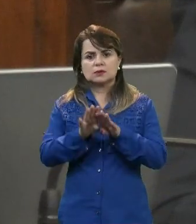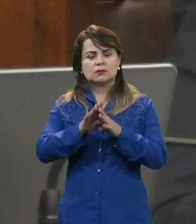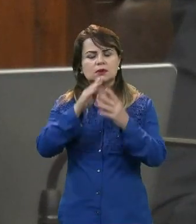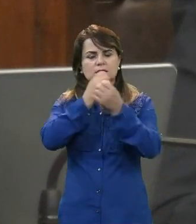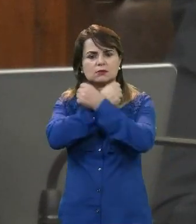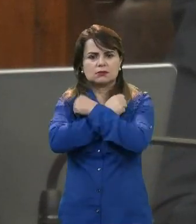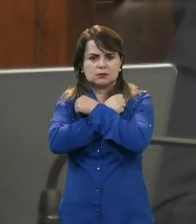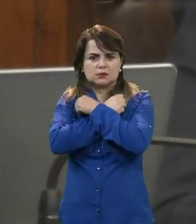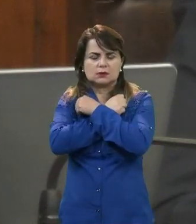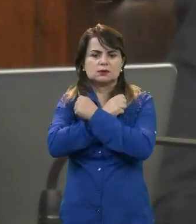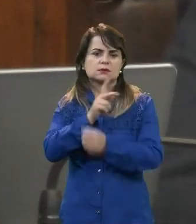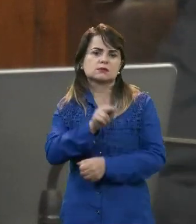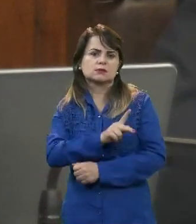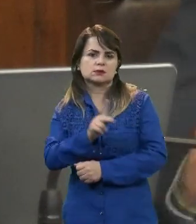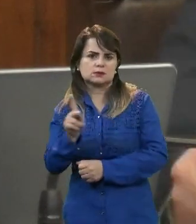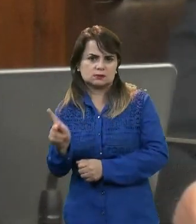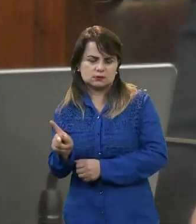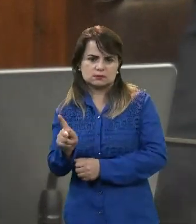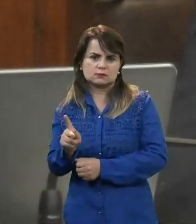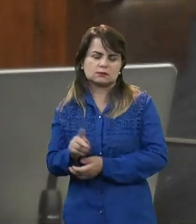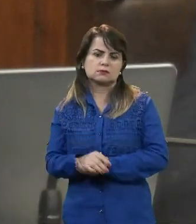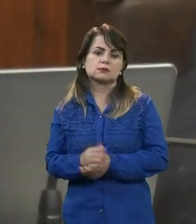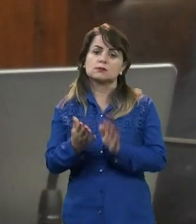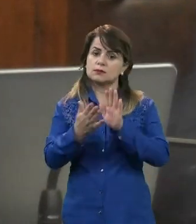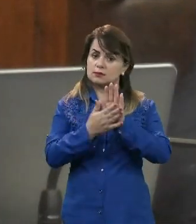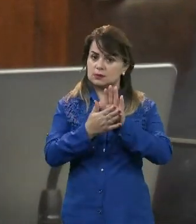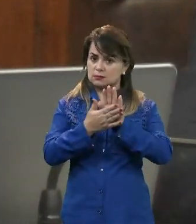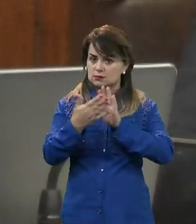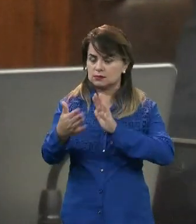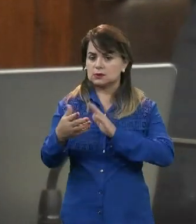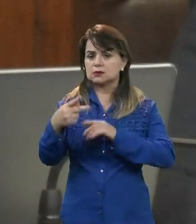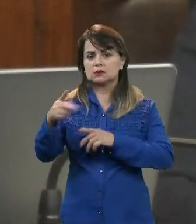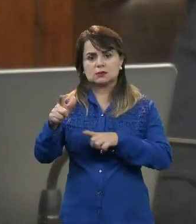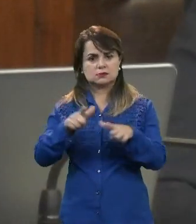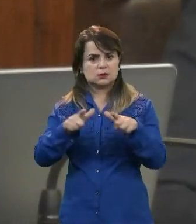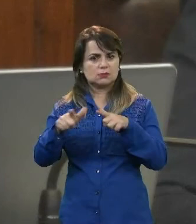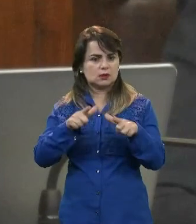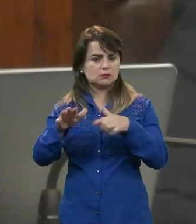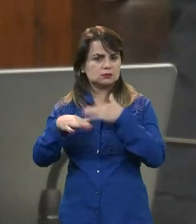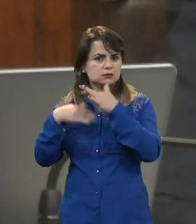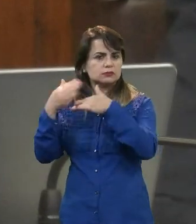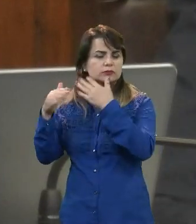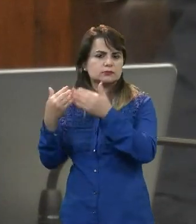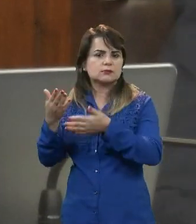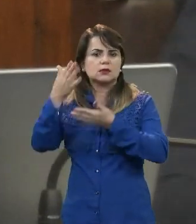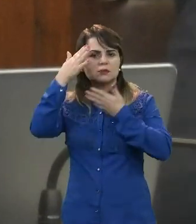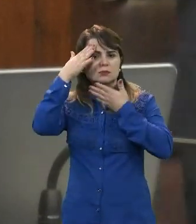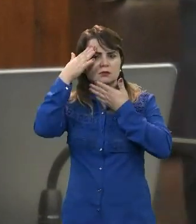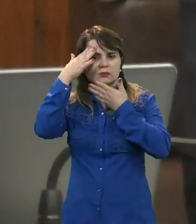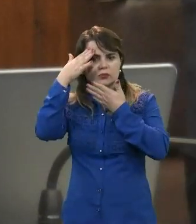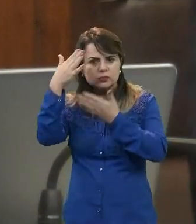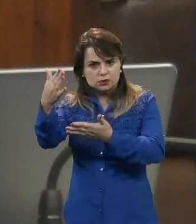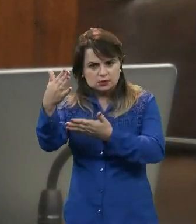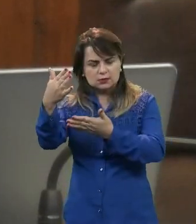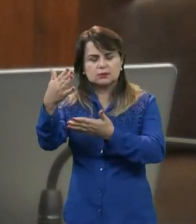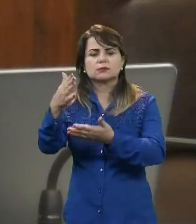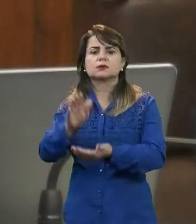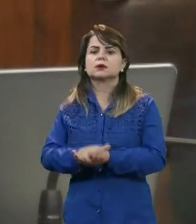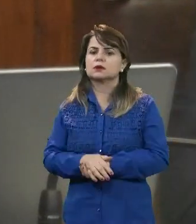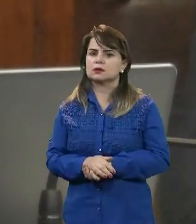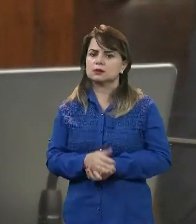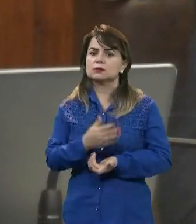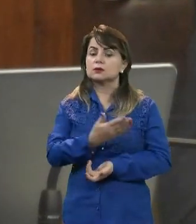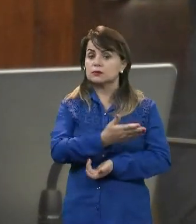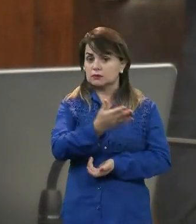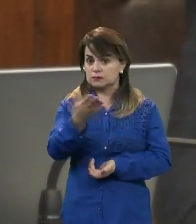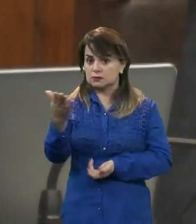abraço e parabenizando pelo trabalho desenvolvido. Muito obrigado. Vocês todos aqui,